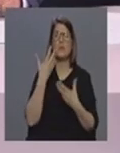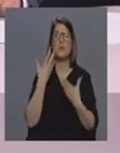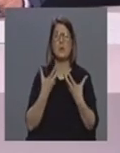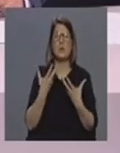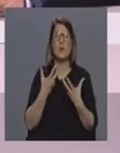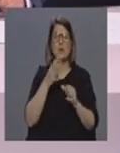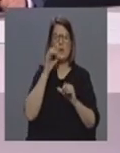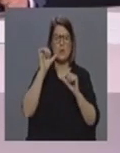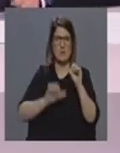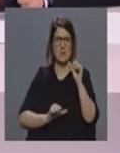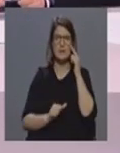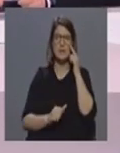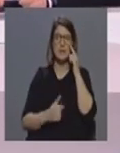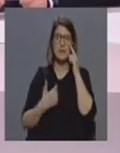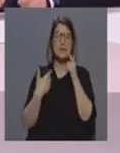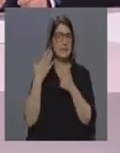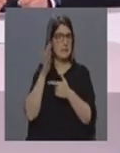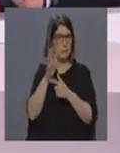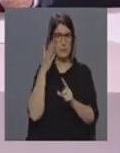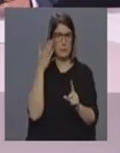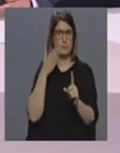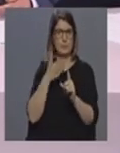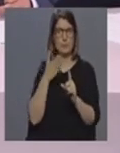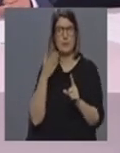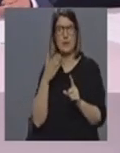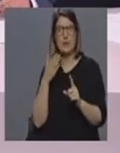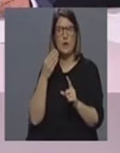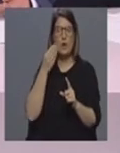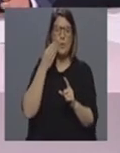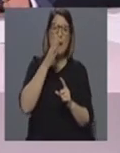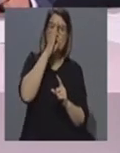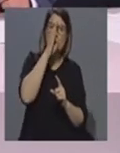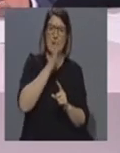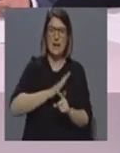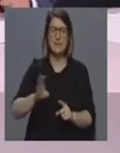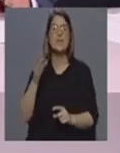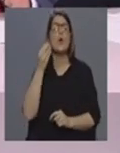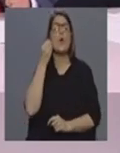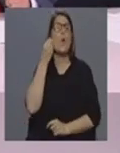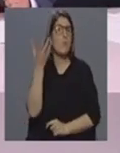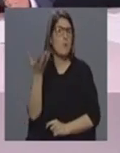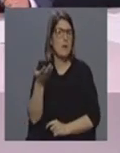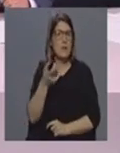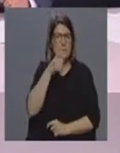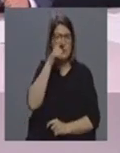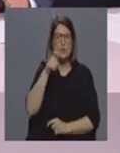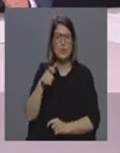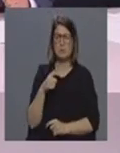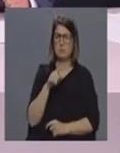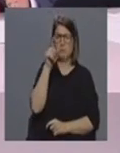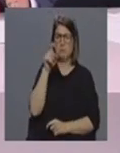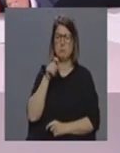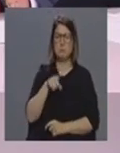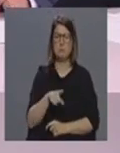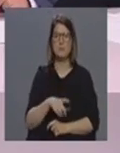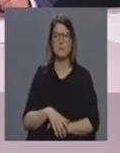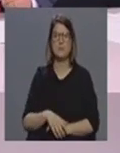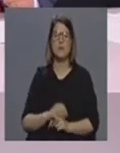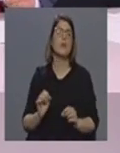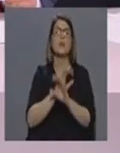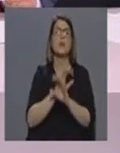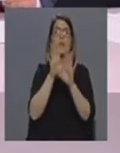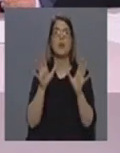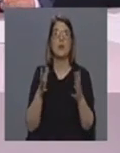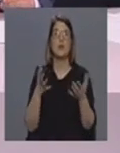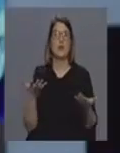comunicado eu vou-lhe dar um exemplo muito concreto que até isso está a aplicação de prática no fundo é isso que as pessoas questionam também terá que haver não é? terá que haver